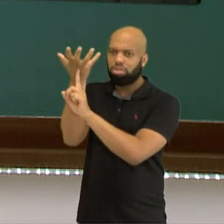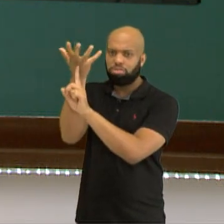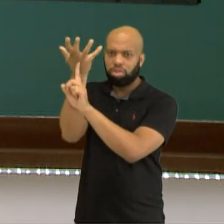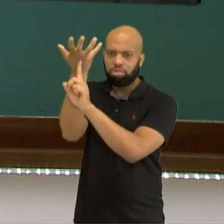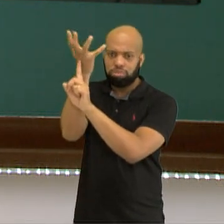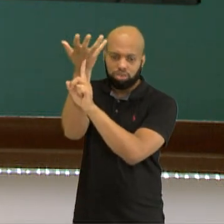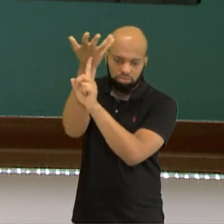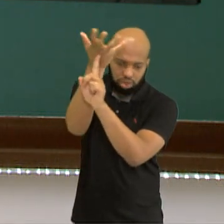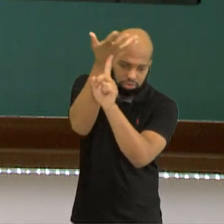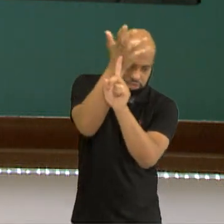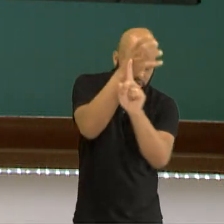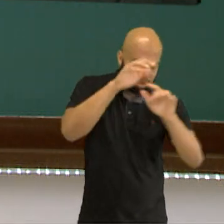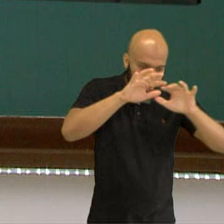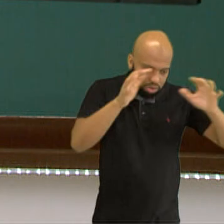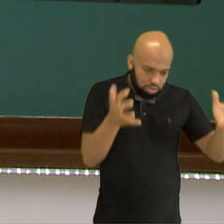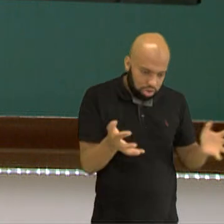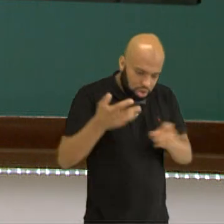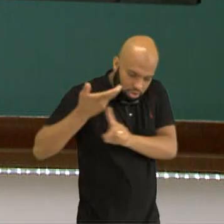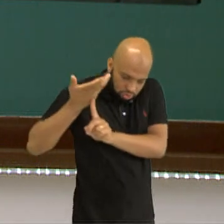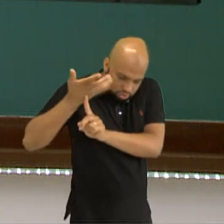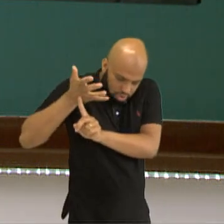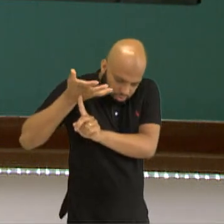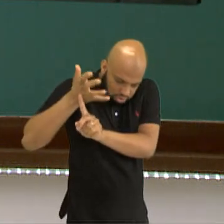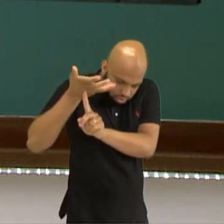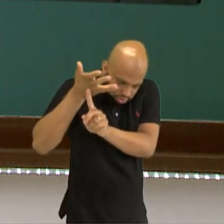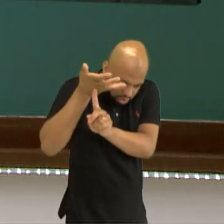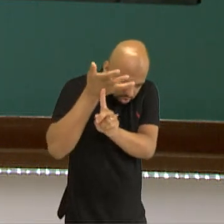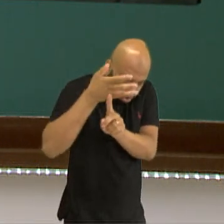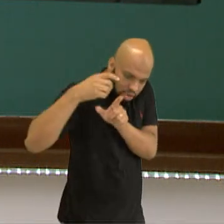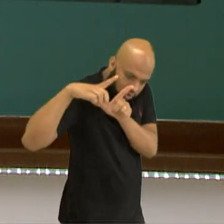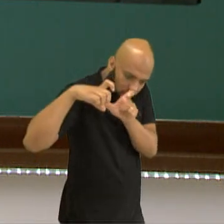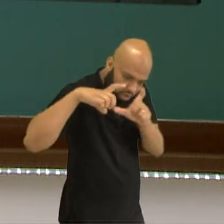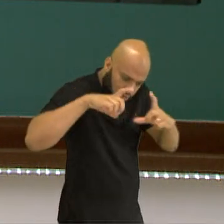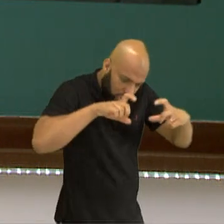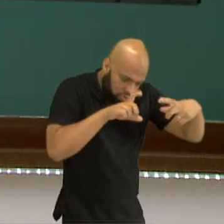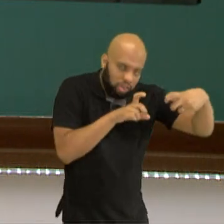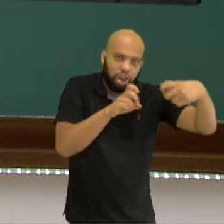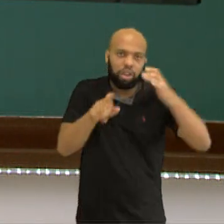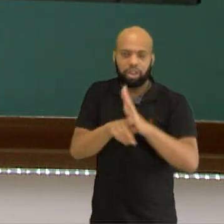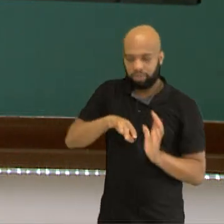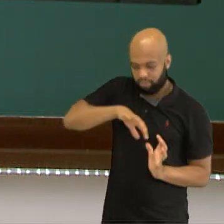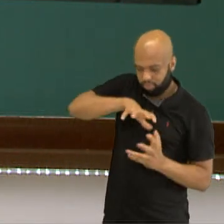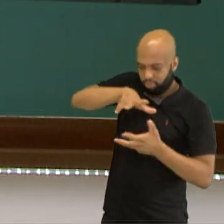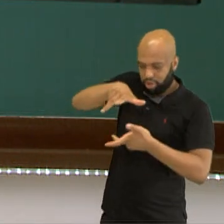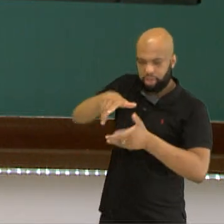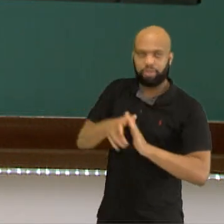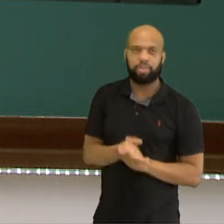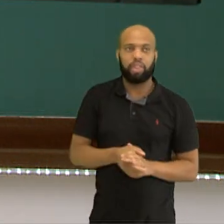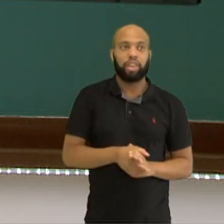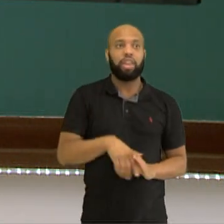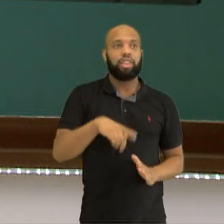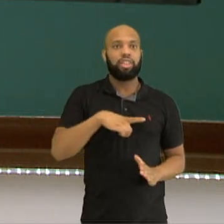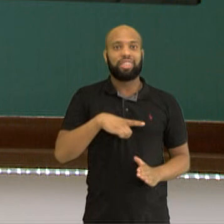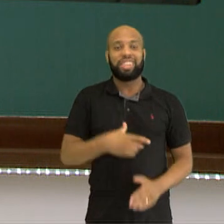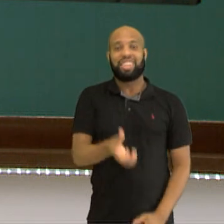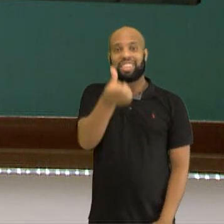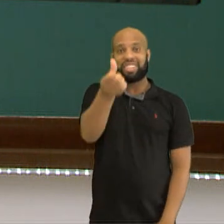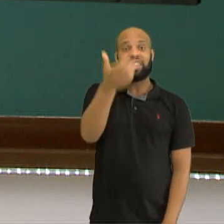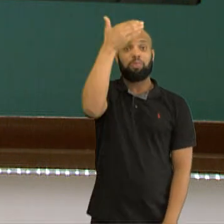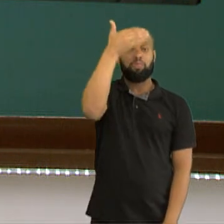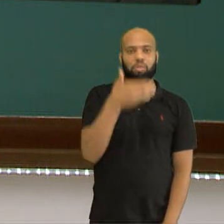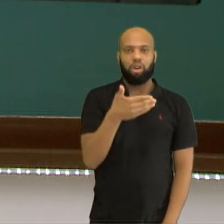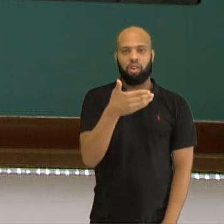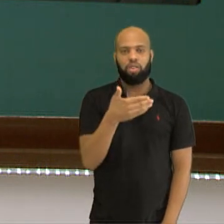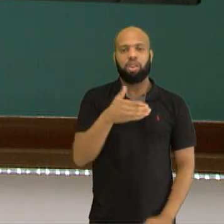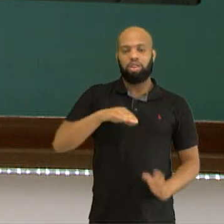sondas, lá no espaço, fazem registros fotográficos do nosso planeta. Então, são seis evidências mostrando